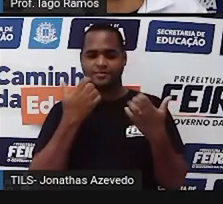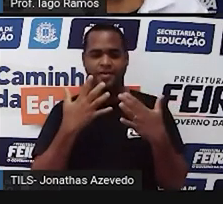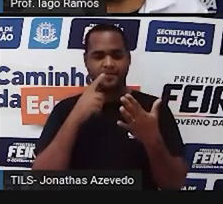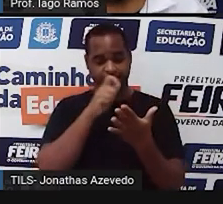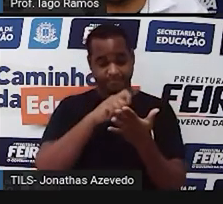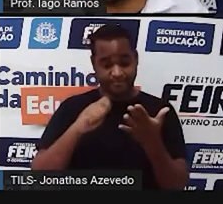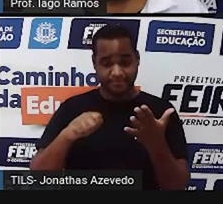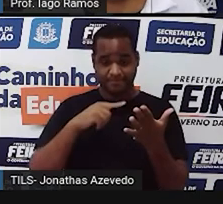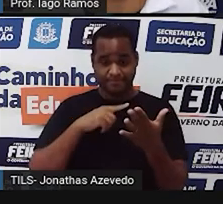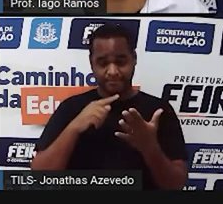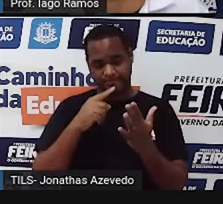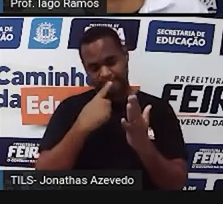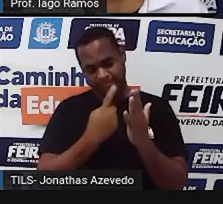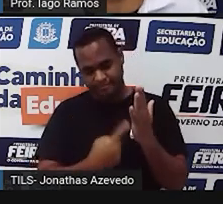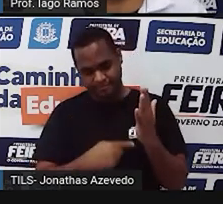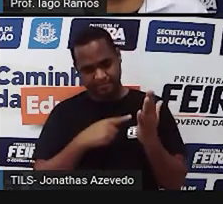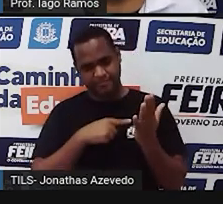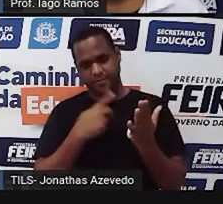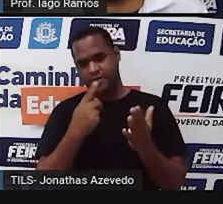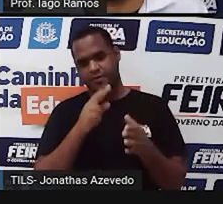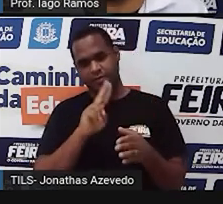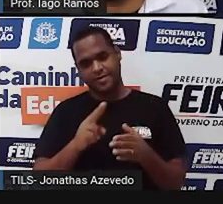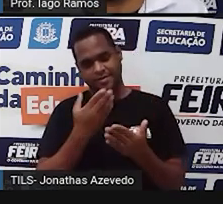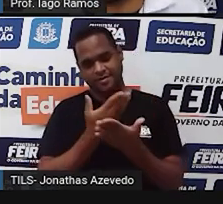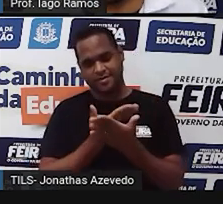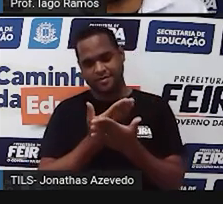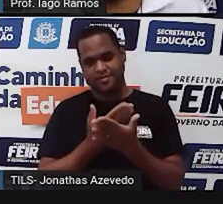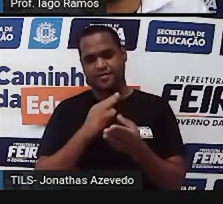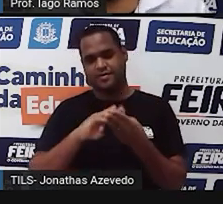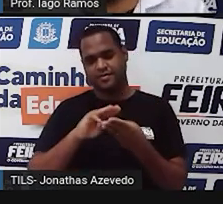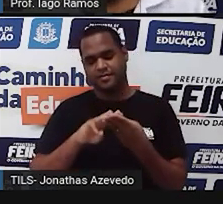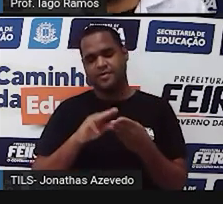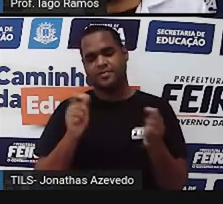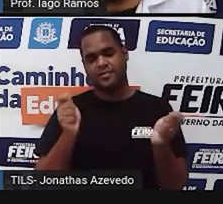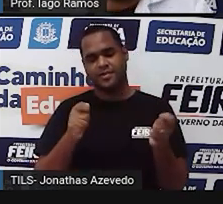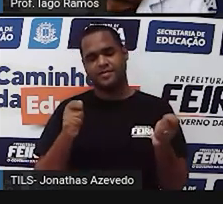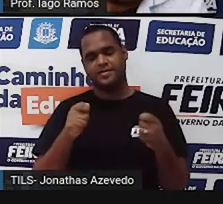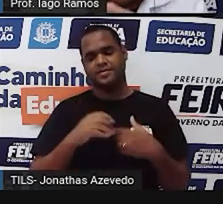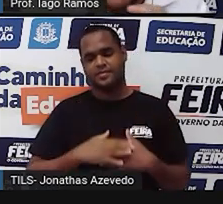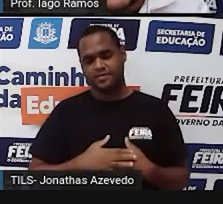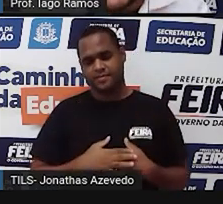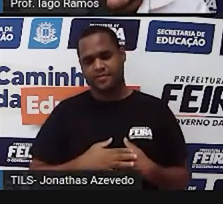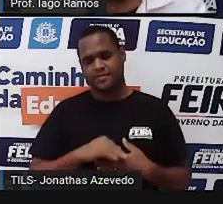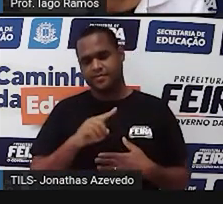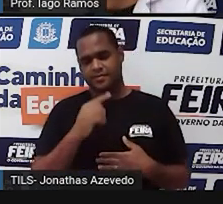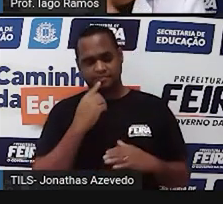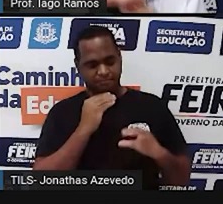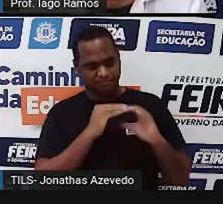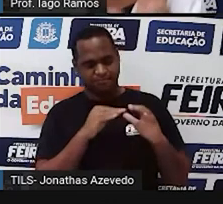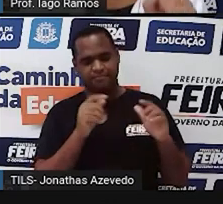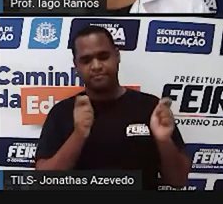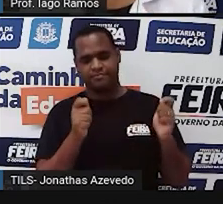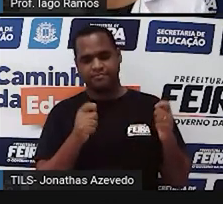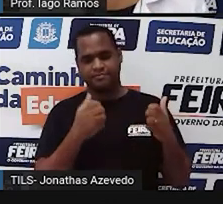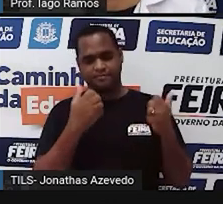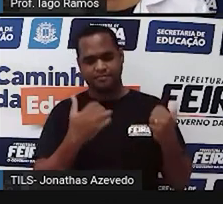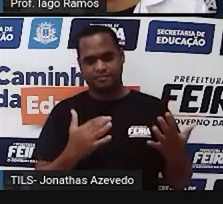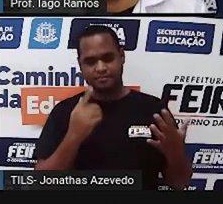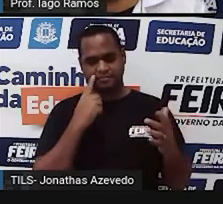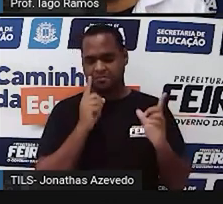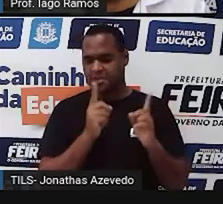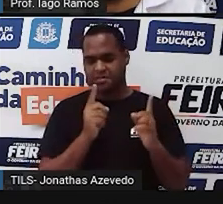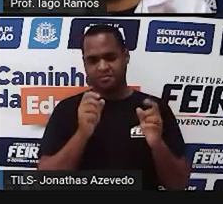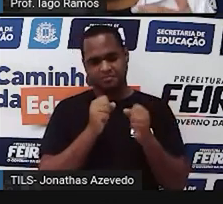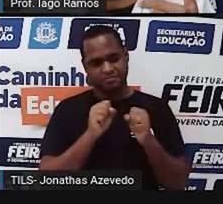escrevesse no seu caderno, no caderno que você usa para estudar matemática, escrever um comentário, pequeno, não precisa ser